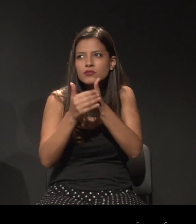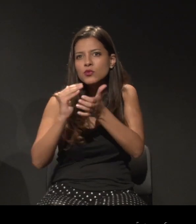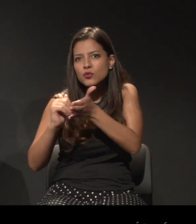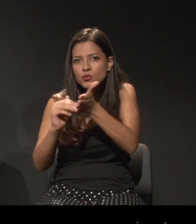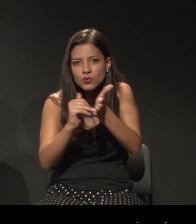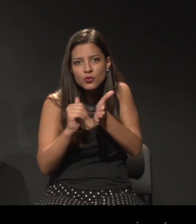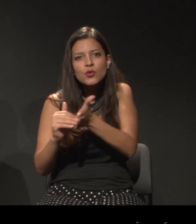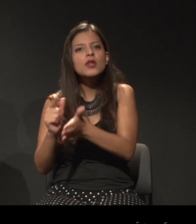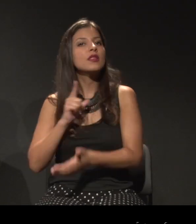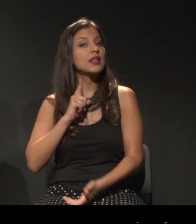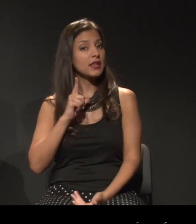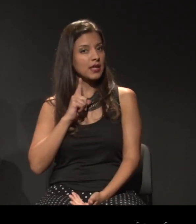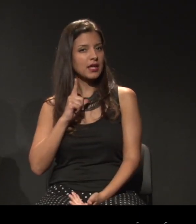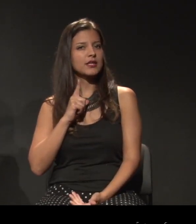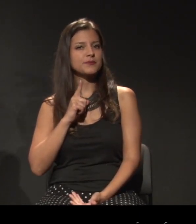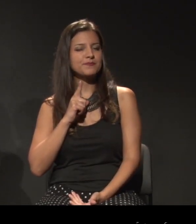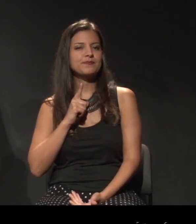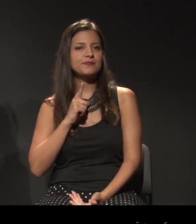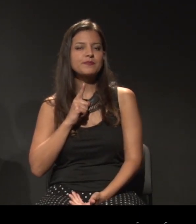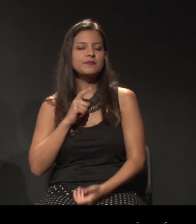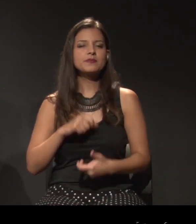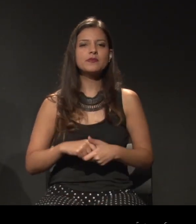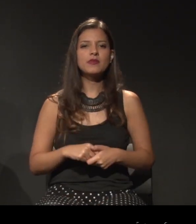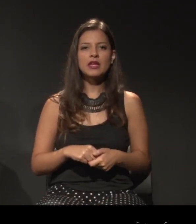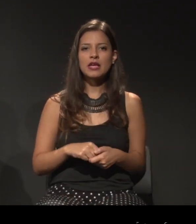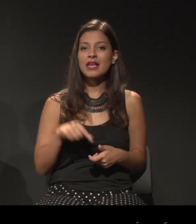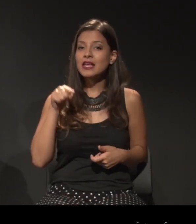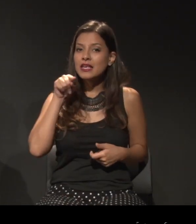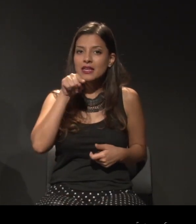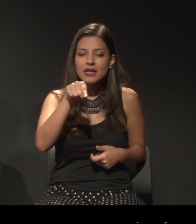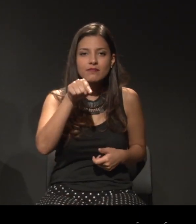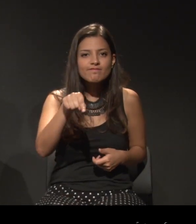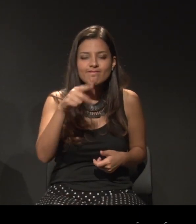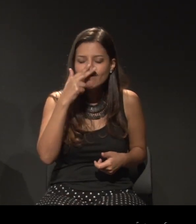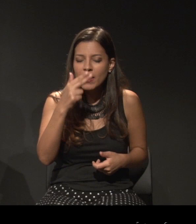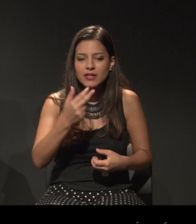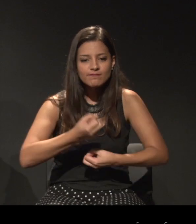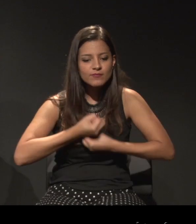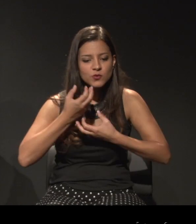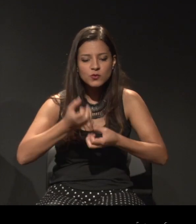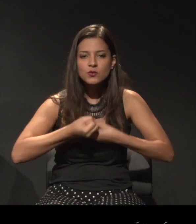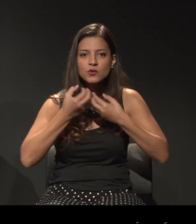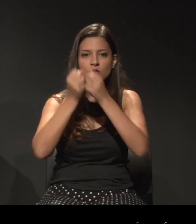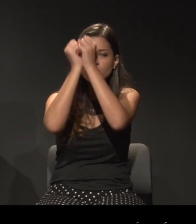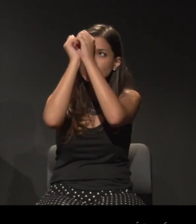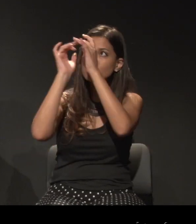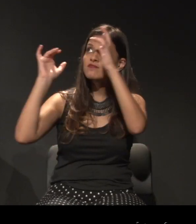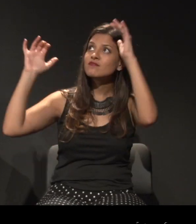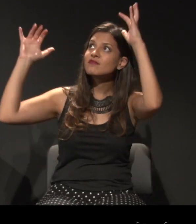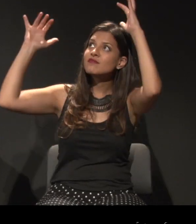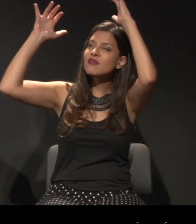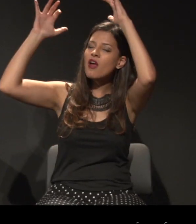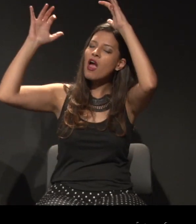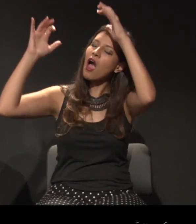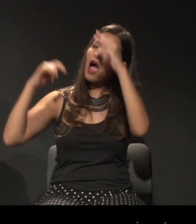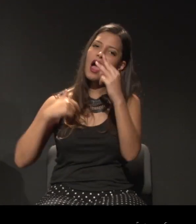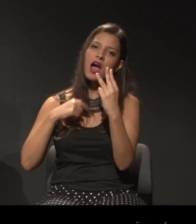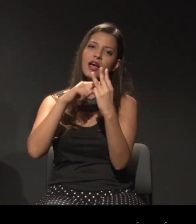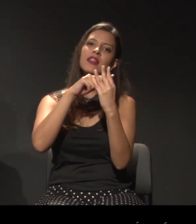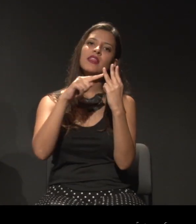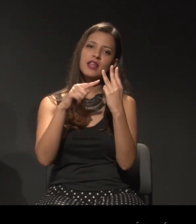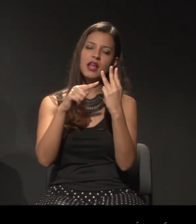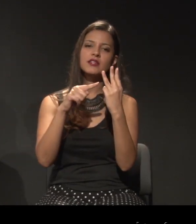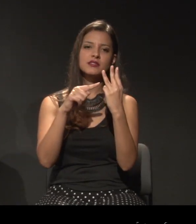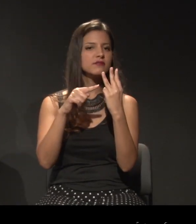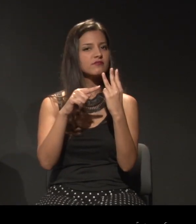preencheram tanto o meu imaginário que disso nasceu uma trilogia. Uma trilogia,